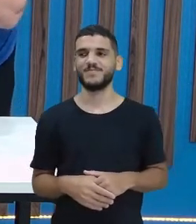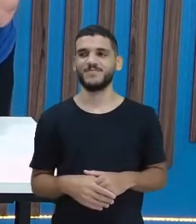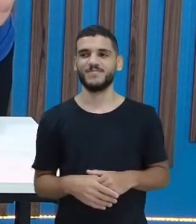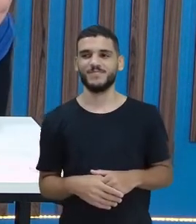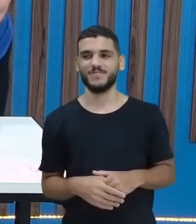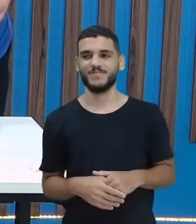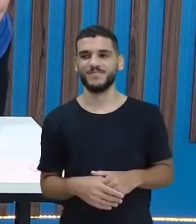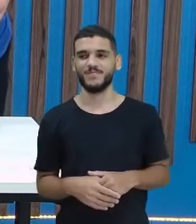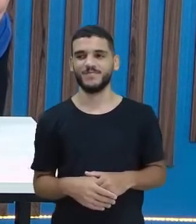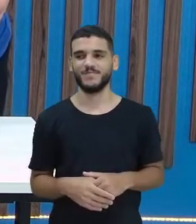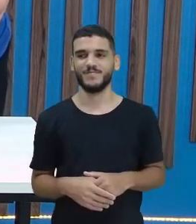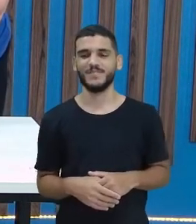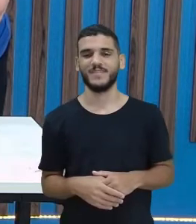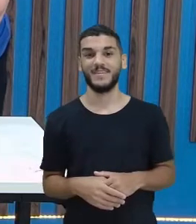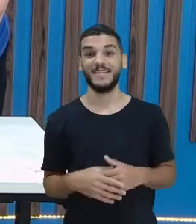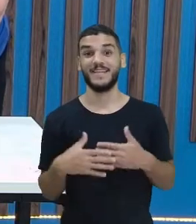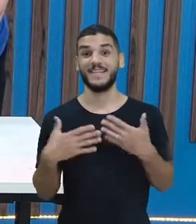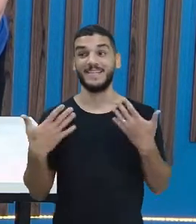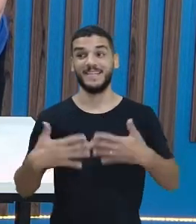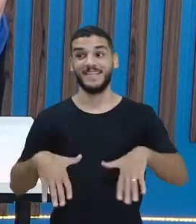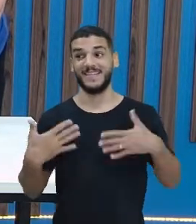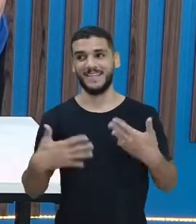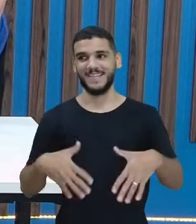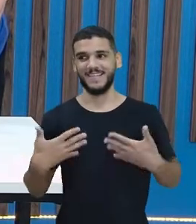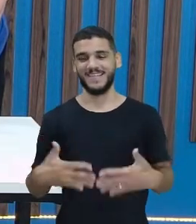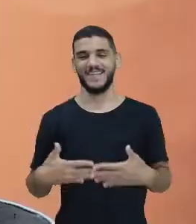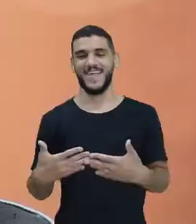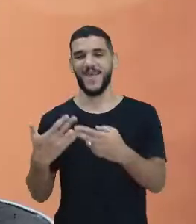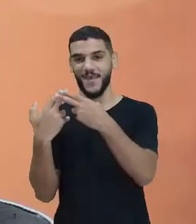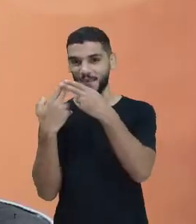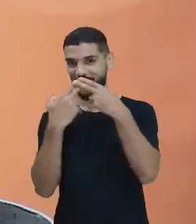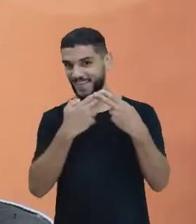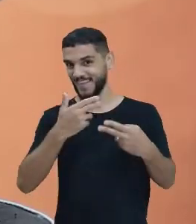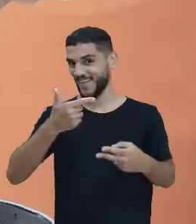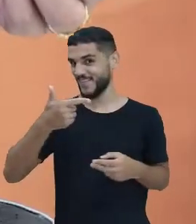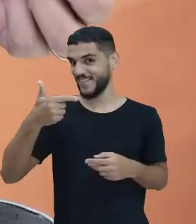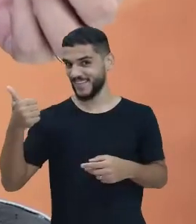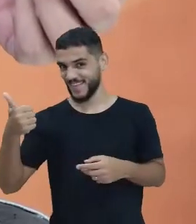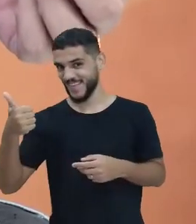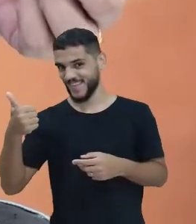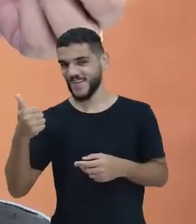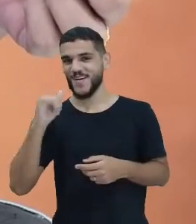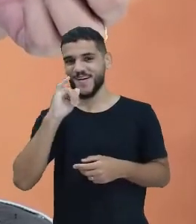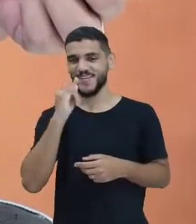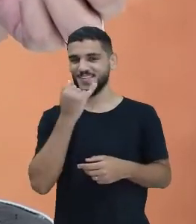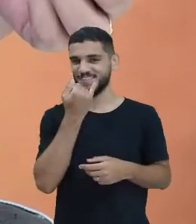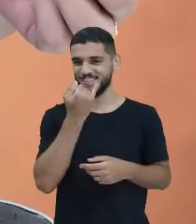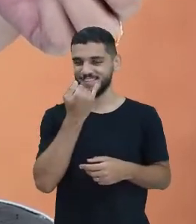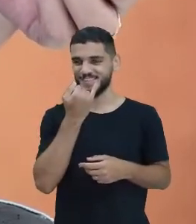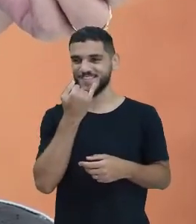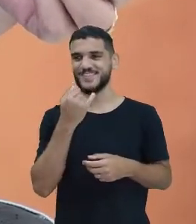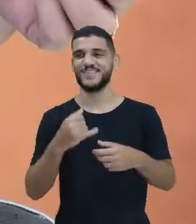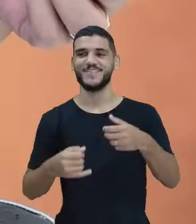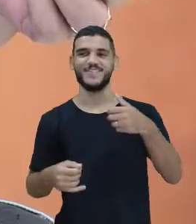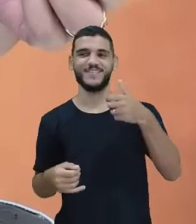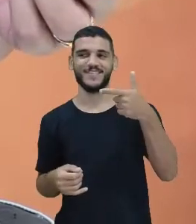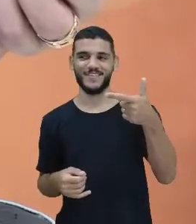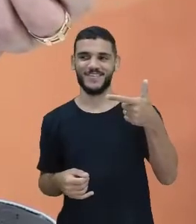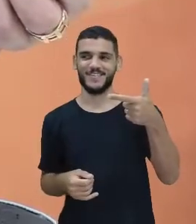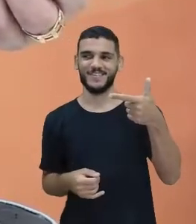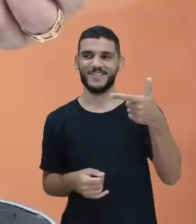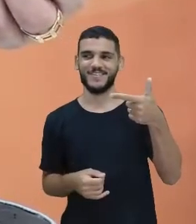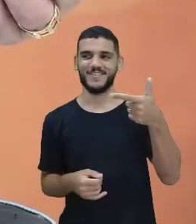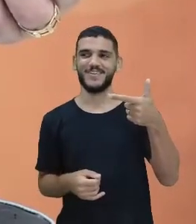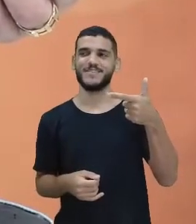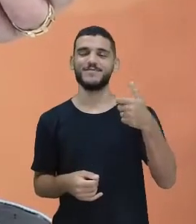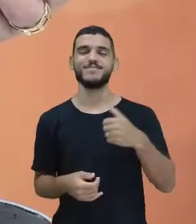mostrar? Já. Olha. Eita. Sei não, viu? A senhora disse